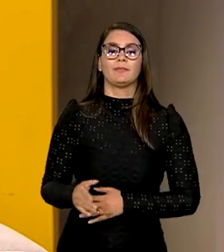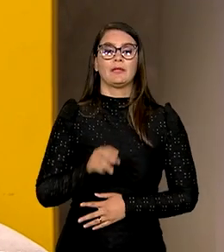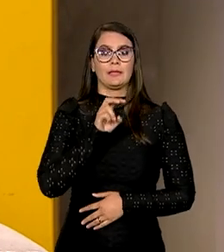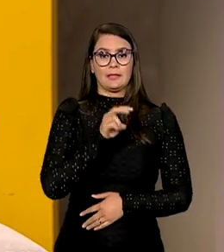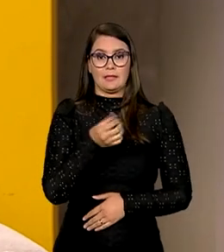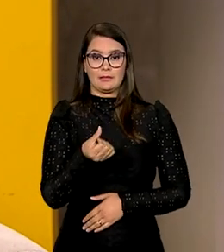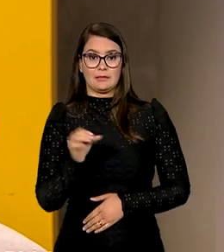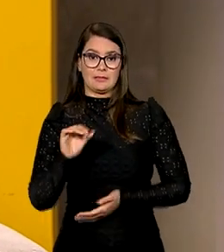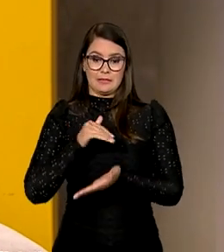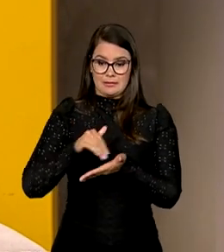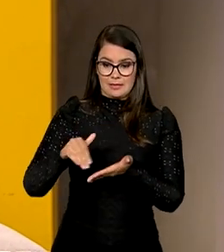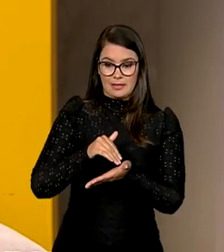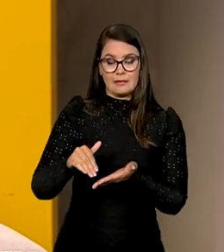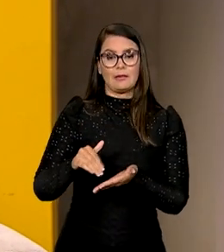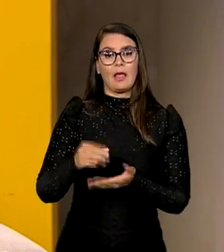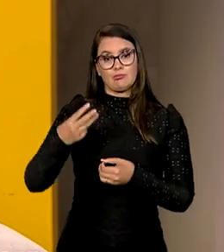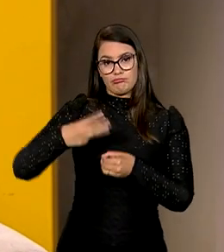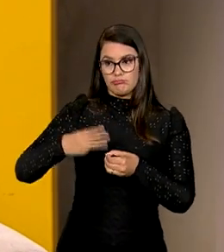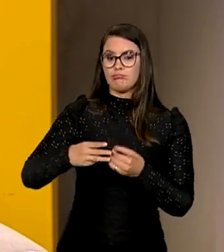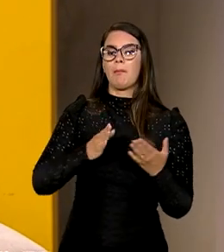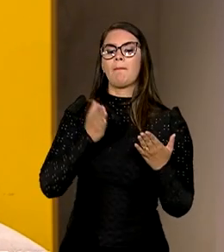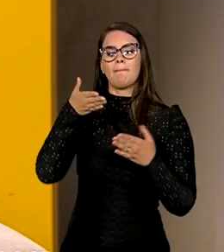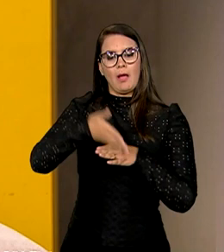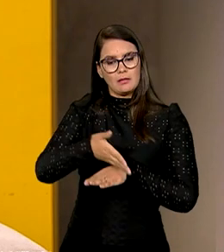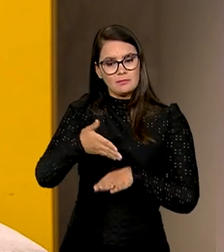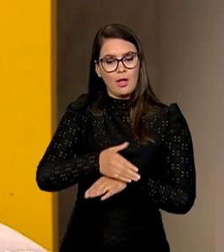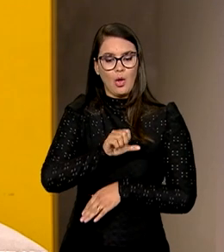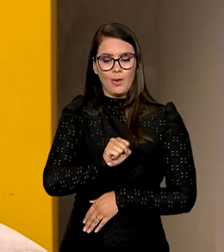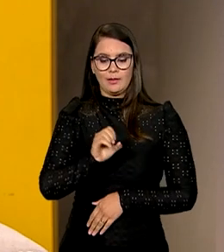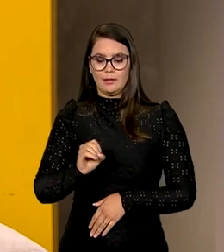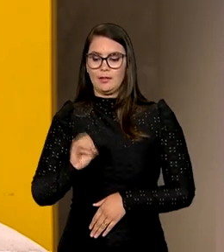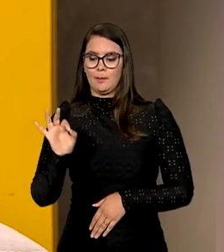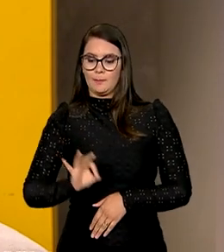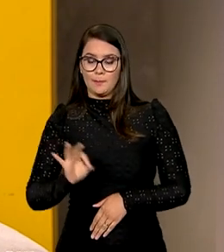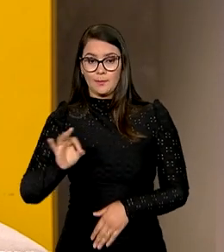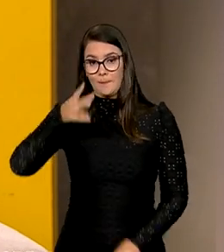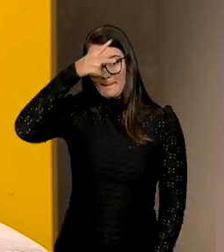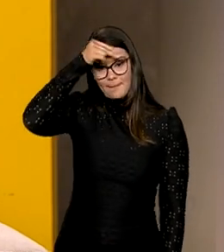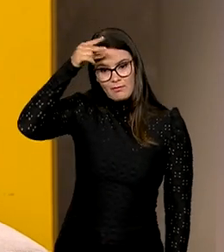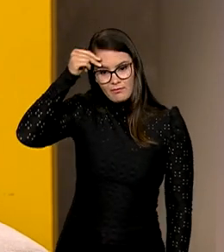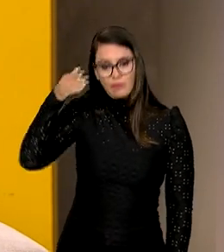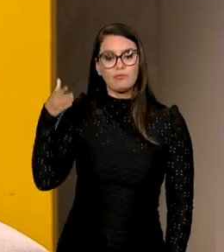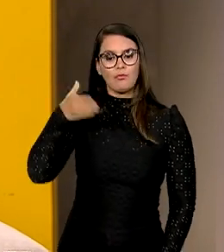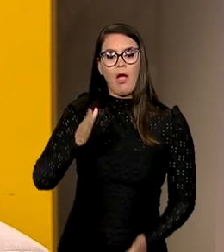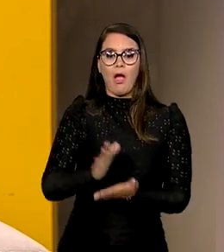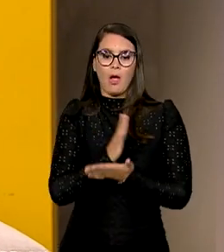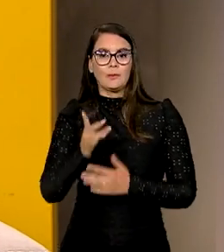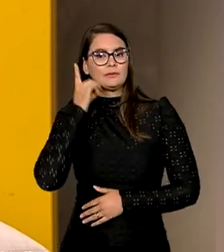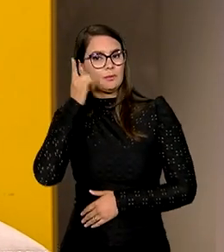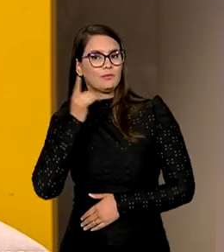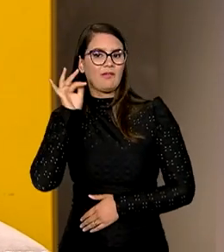secretários e secretárias municipais tiveram, mais de 80% de prefeitos e prefeitos compareceram, muitos deputados federais,